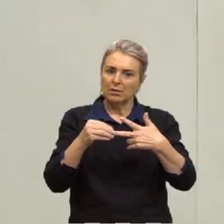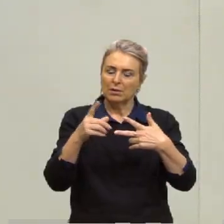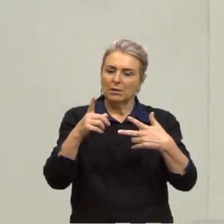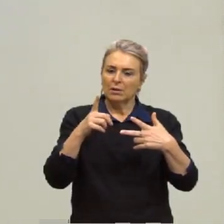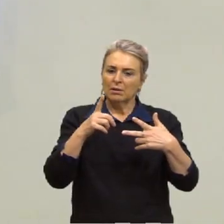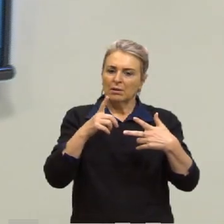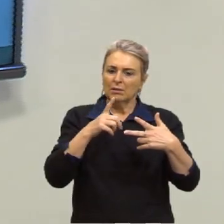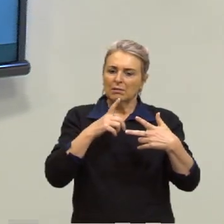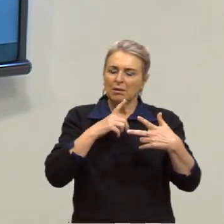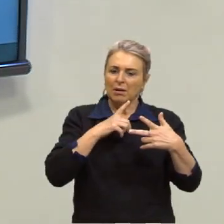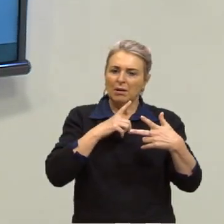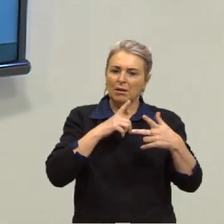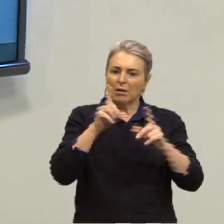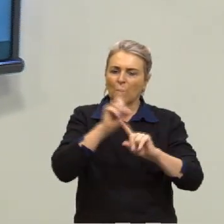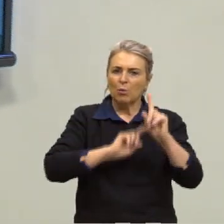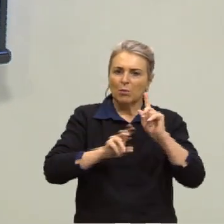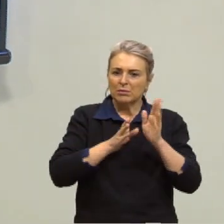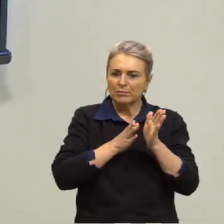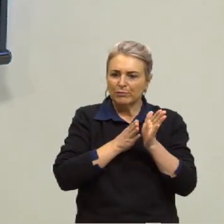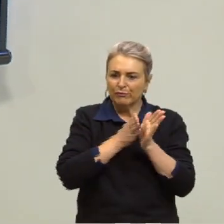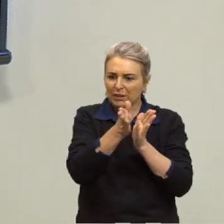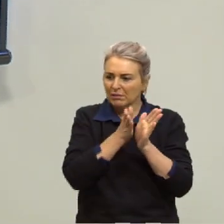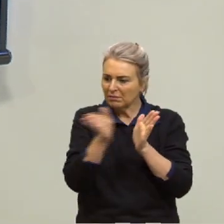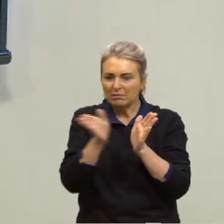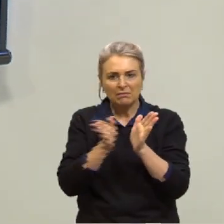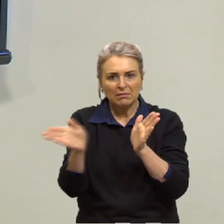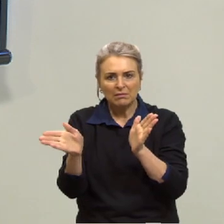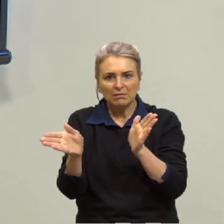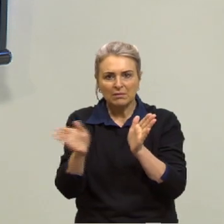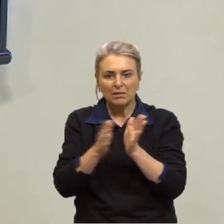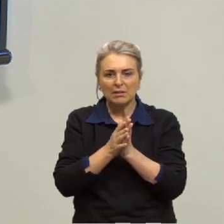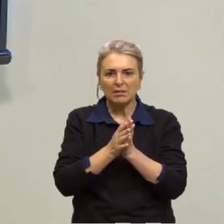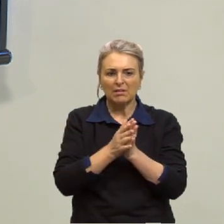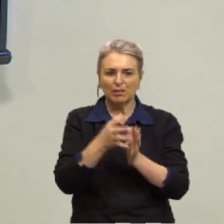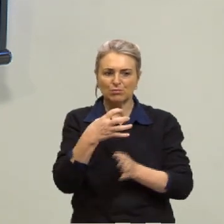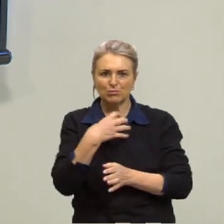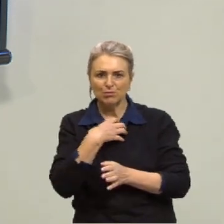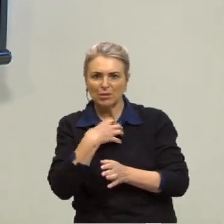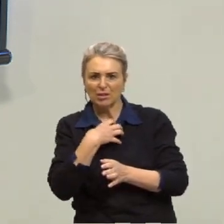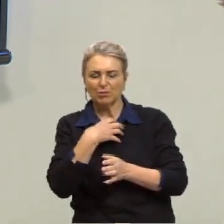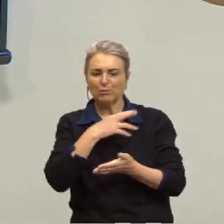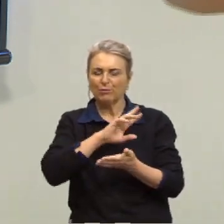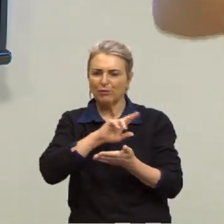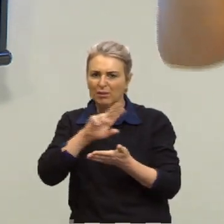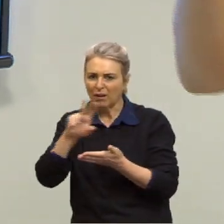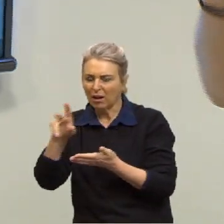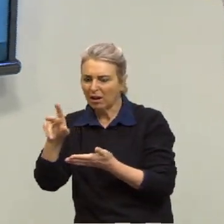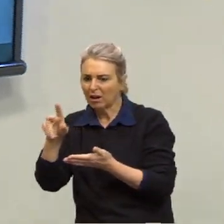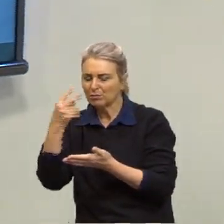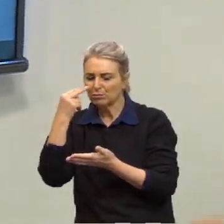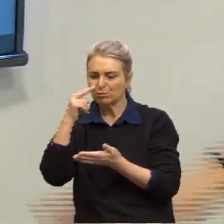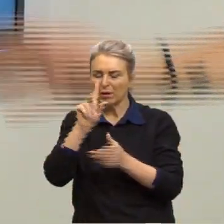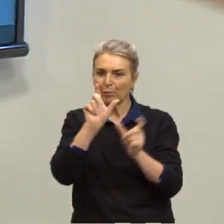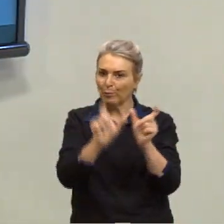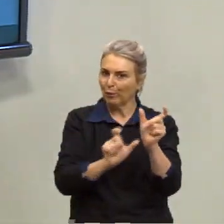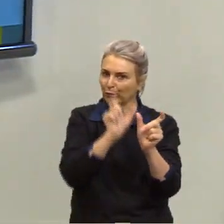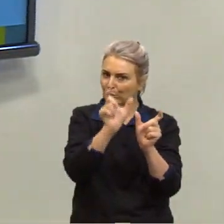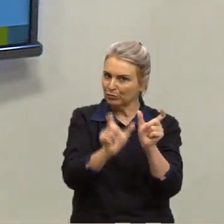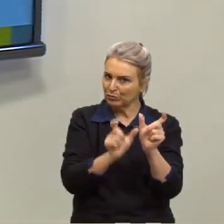vertentes desses estudos morfológicos. O que é isso? Existem maneiras variadas de olhar a morfologia